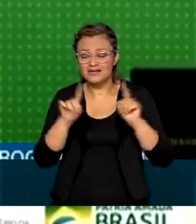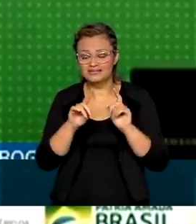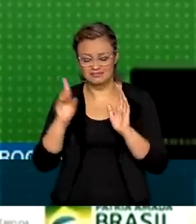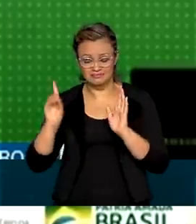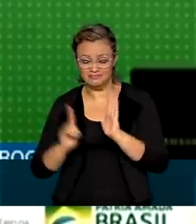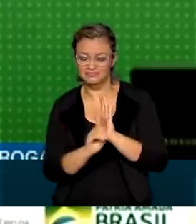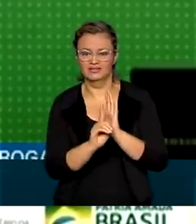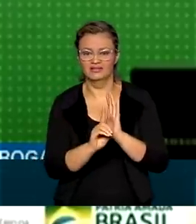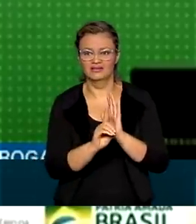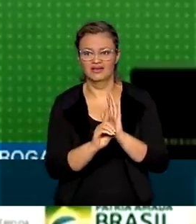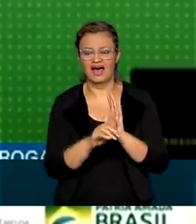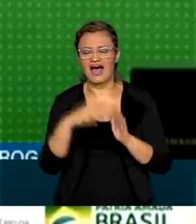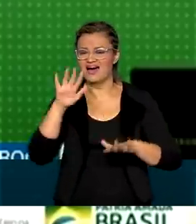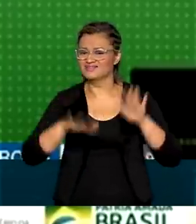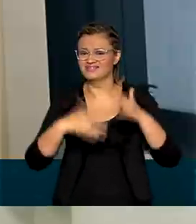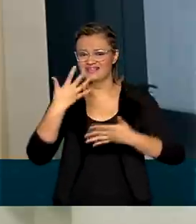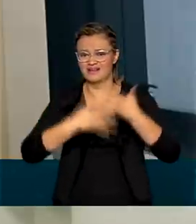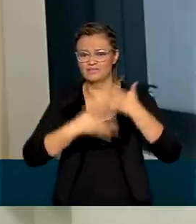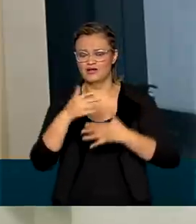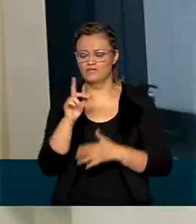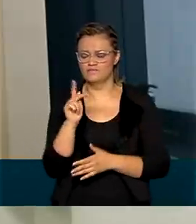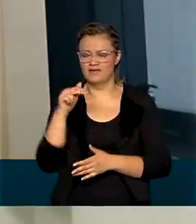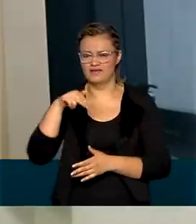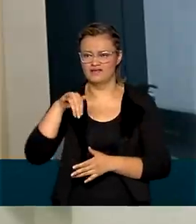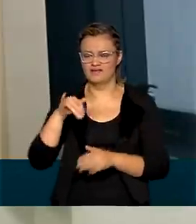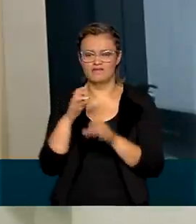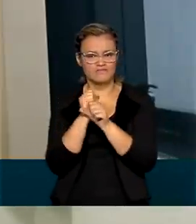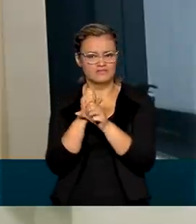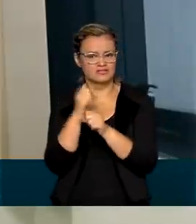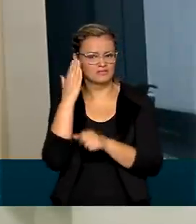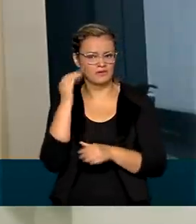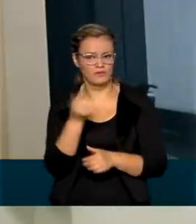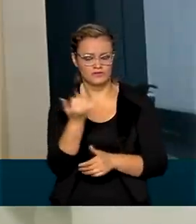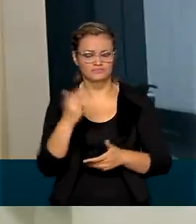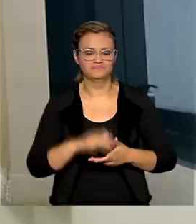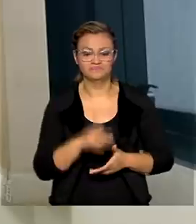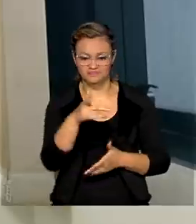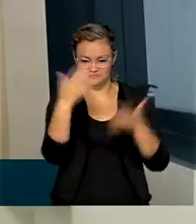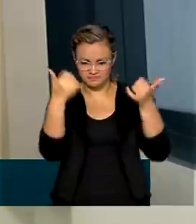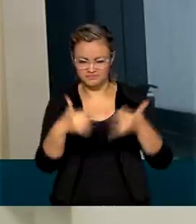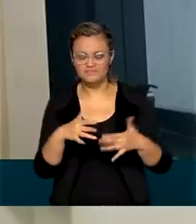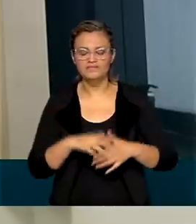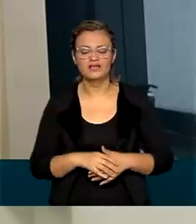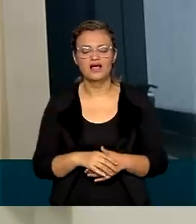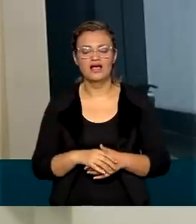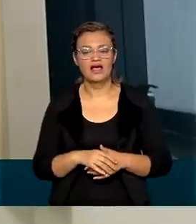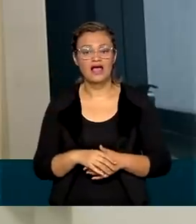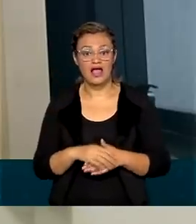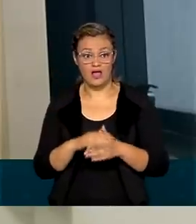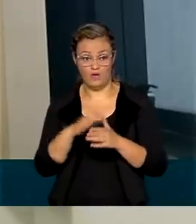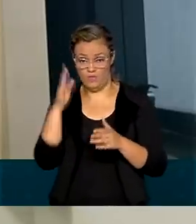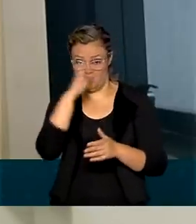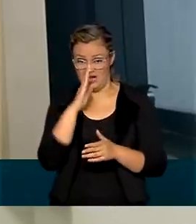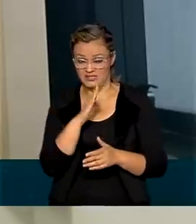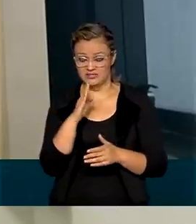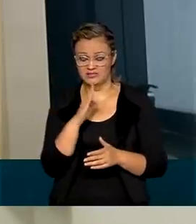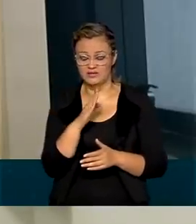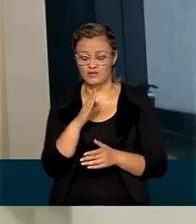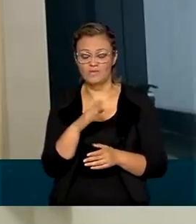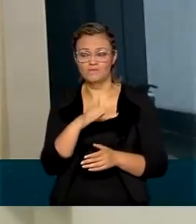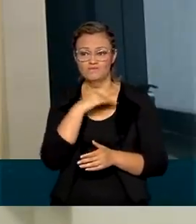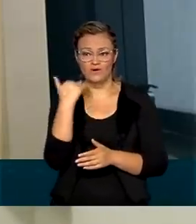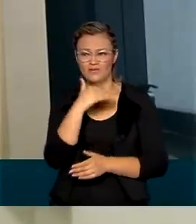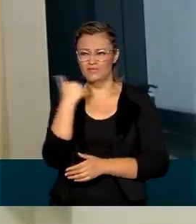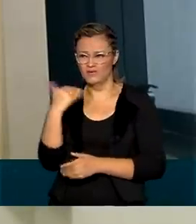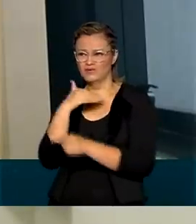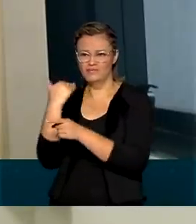atrapalha o nosso PNI. O ministro explicou que o fato de o Brasil ter atingido este ano mais mortes pela